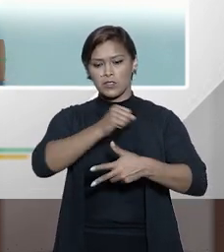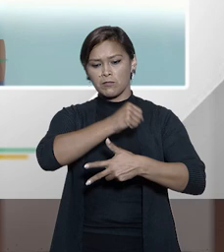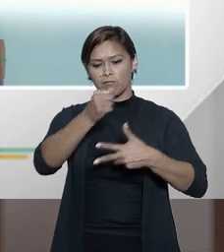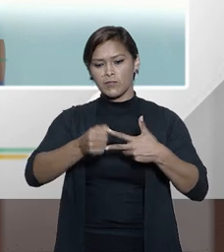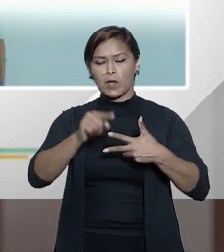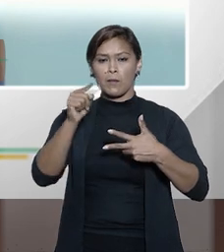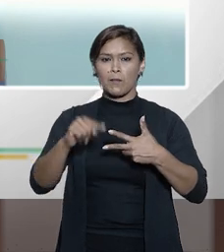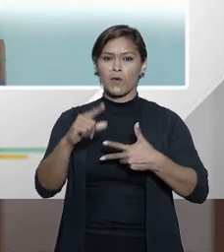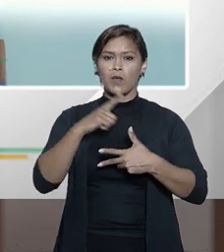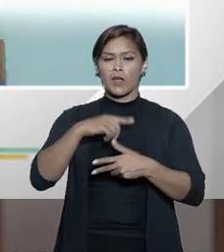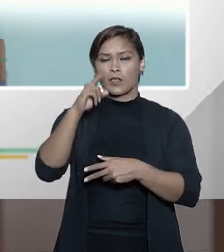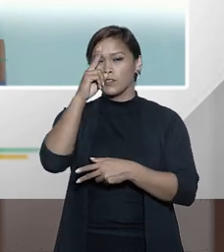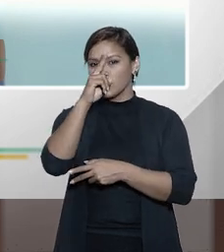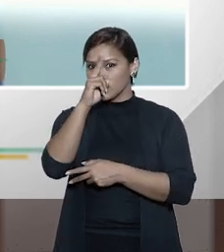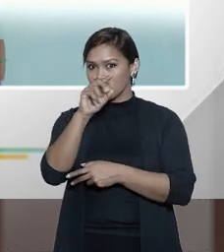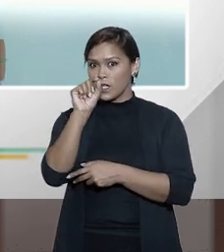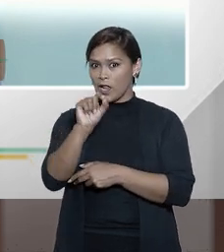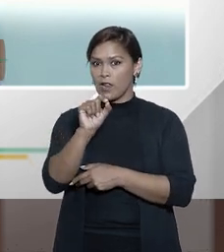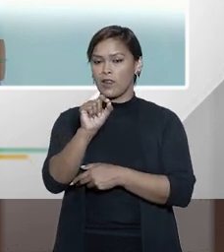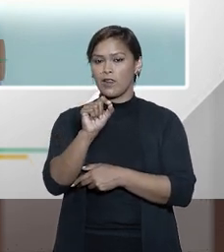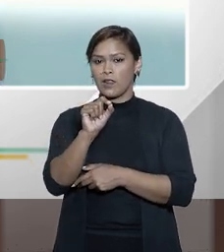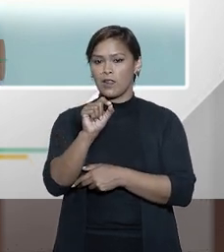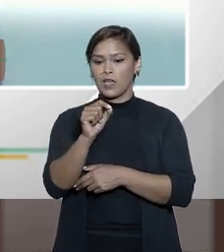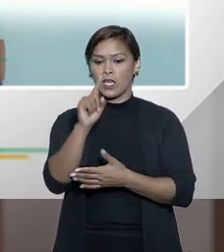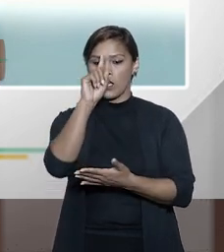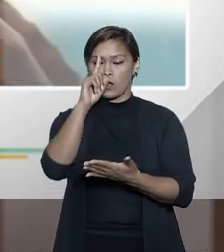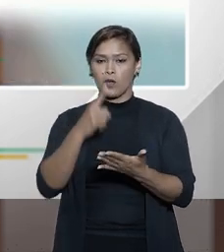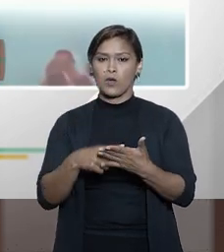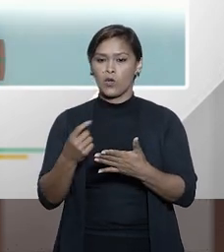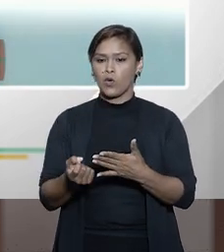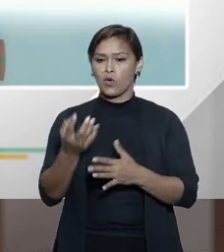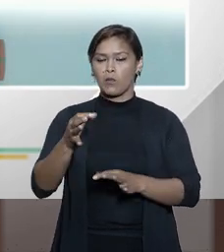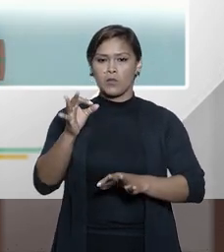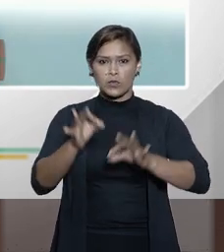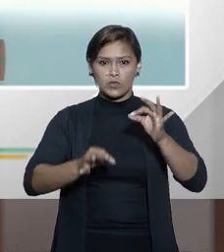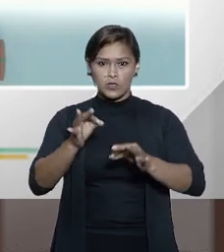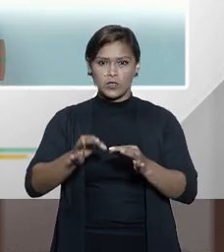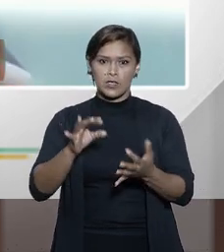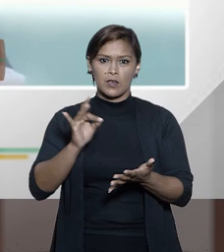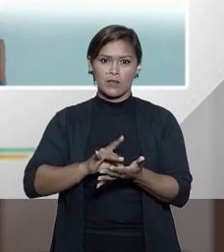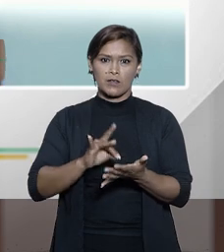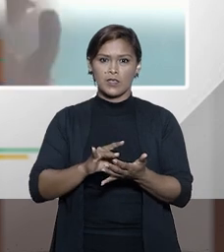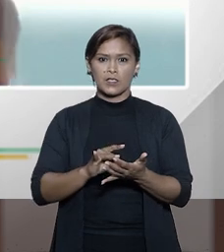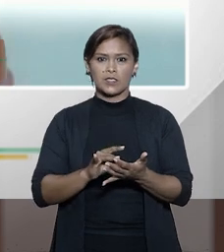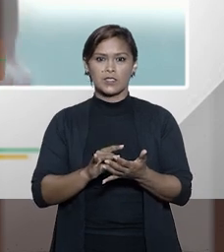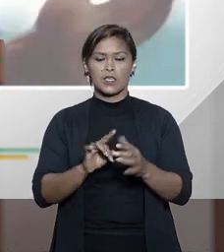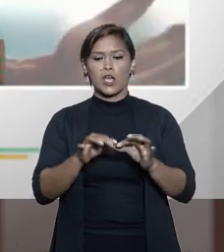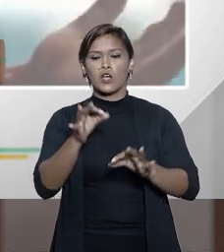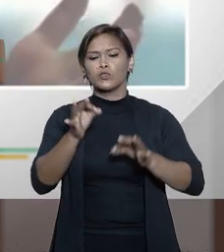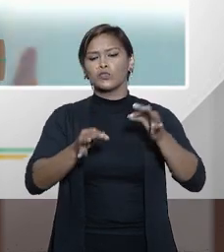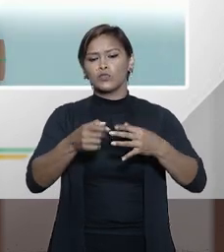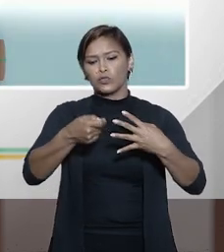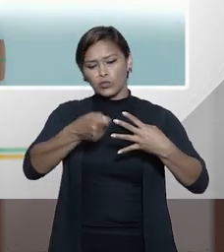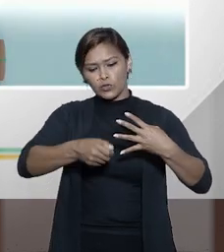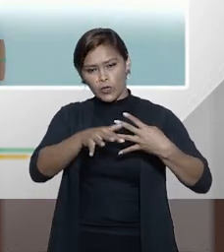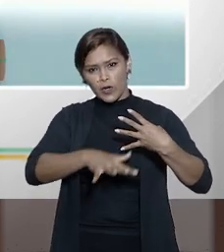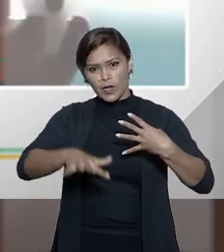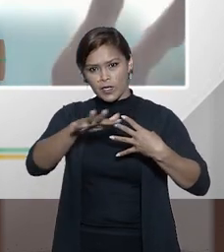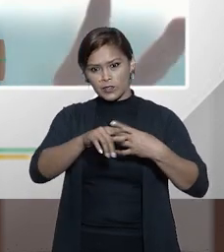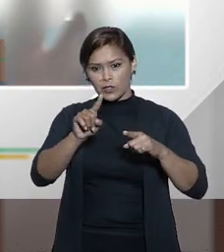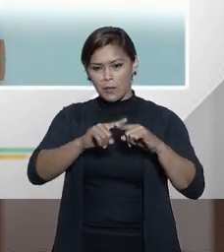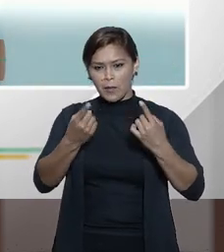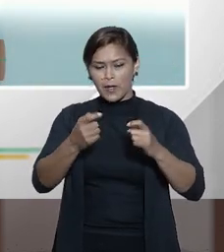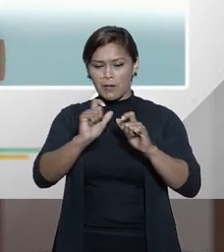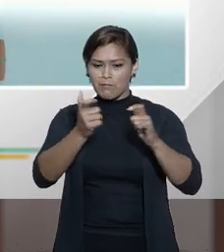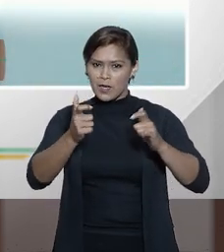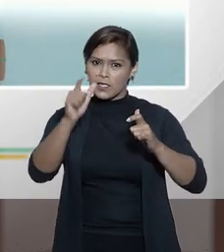porque a gente lembra que uma decisão judicial, na verdade, assim, mais do que jurisdições, para a